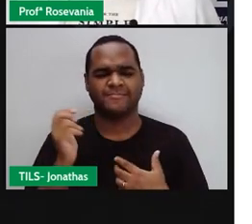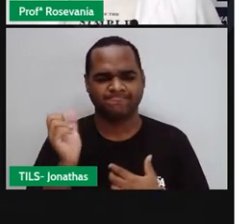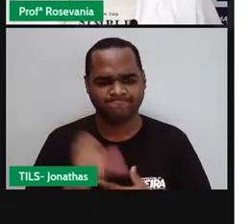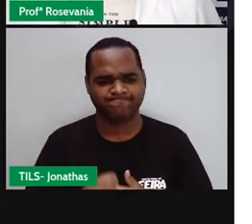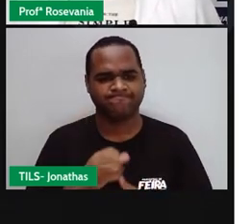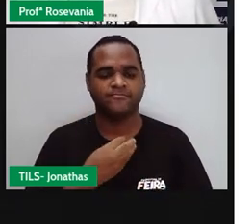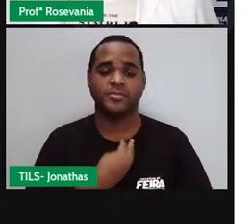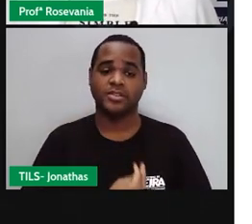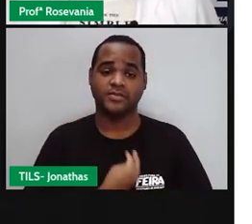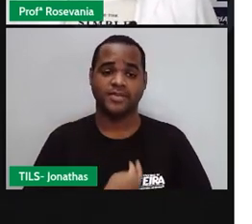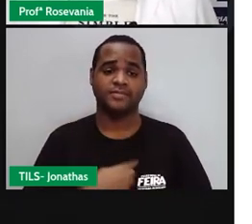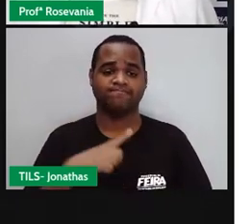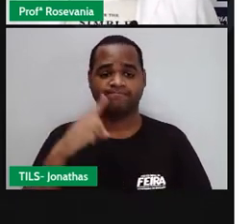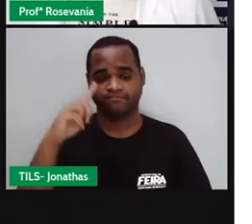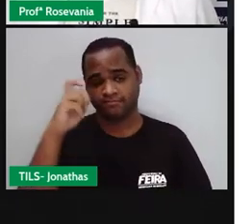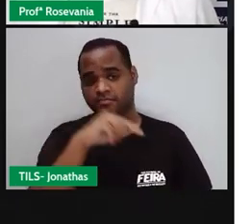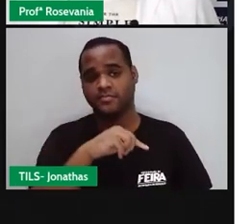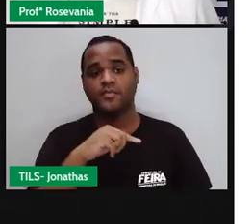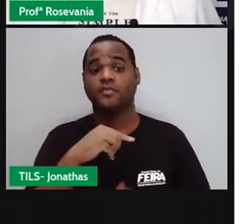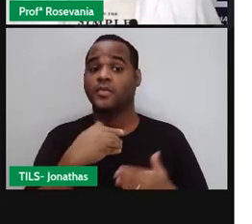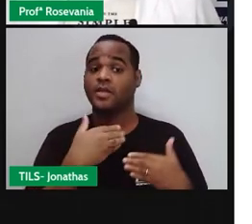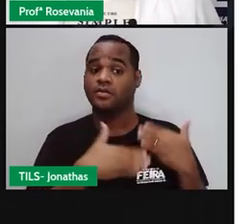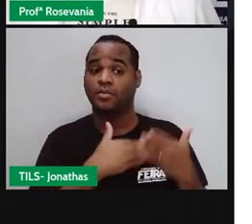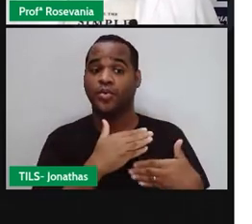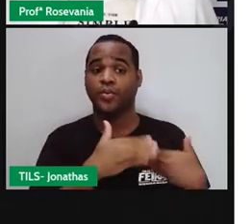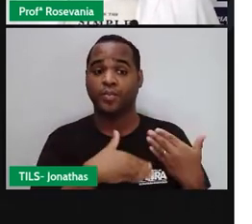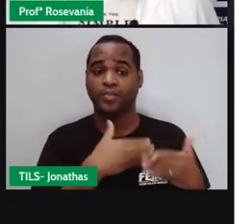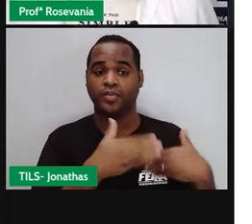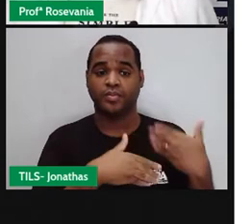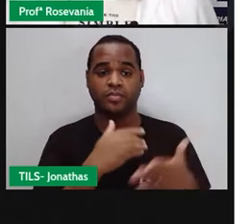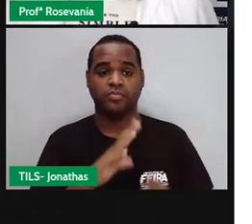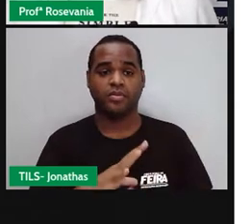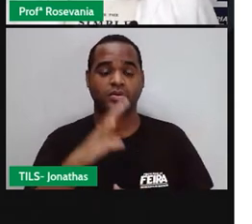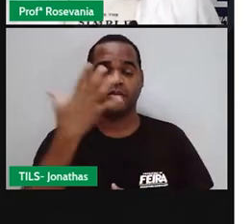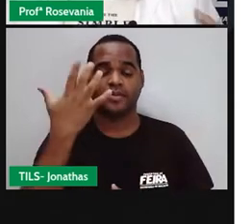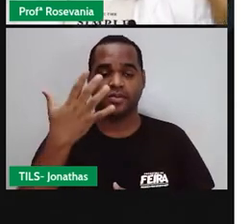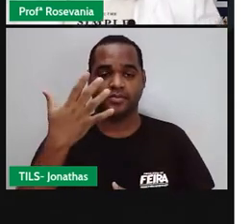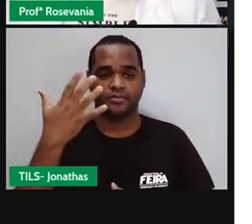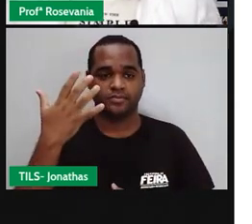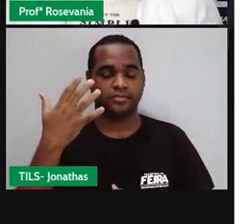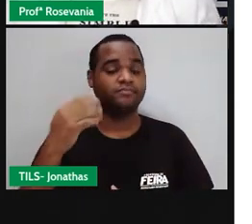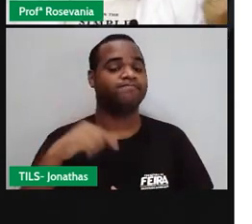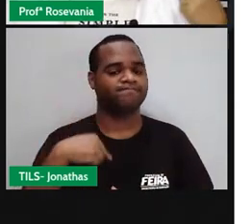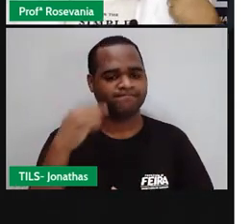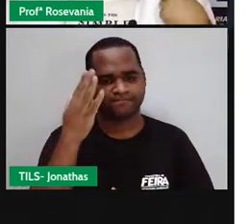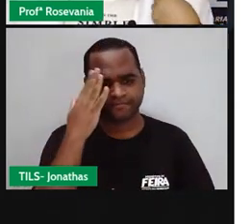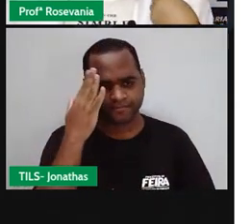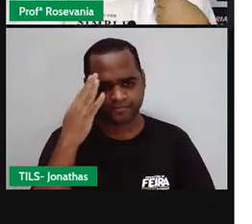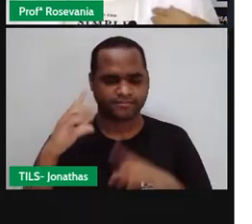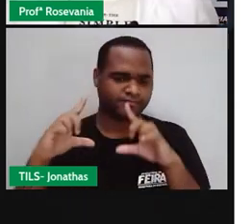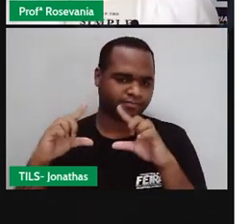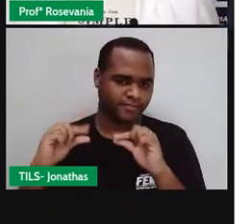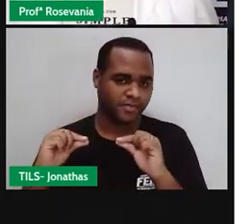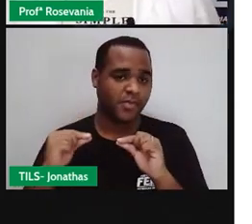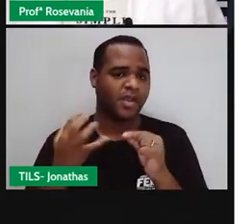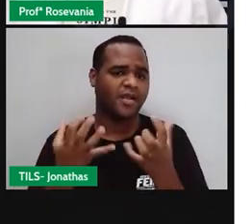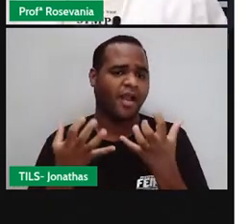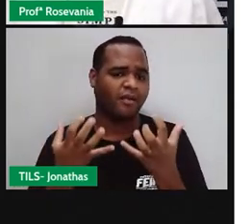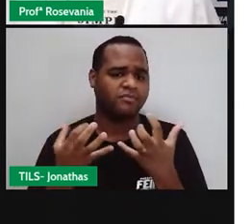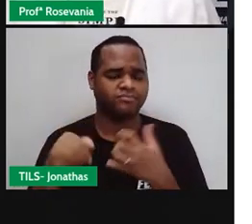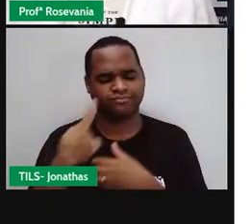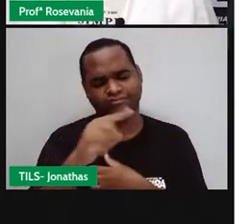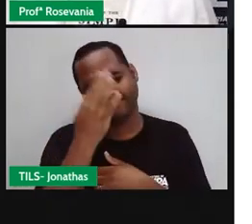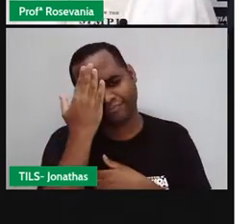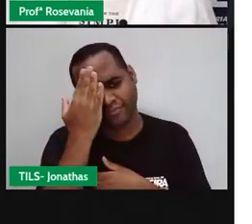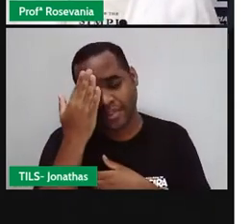vivido esse momento aí, e a tendência é que vá, bora dizer assim, o ideal é que diminuísse, mas a gente